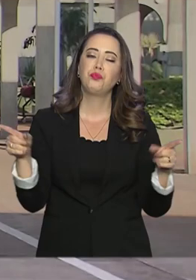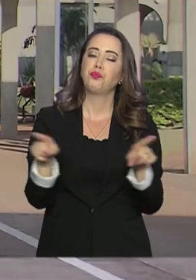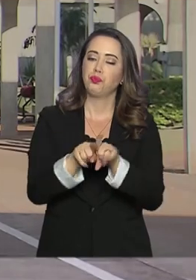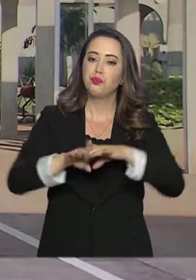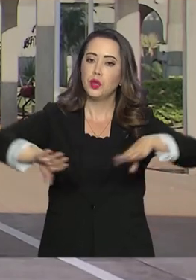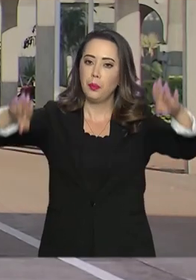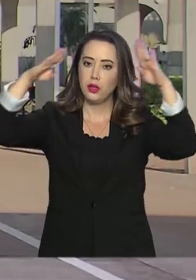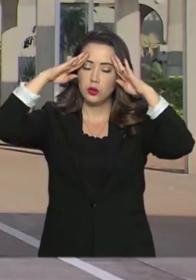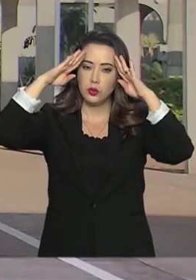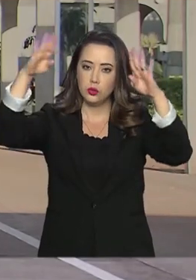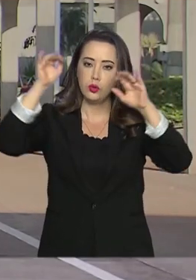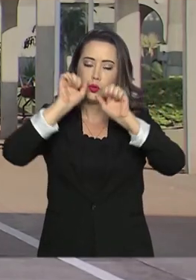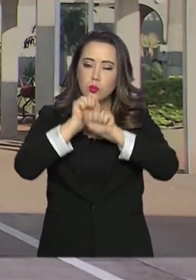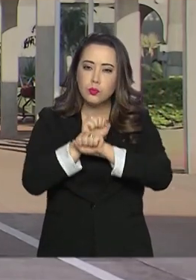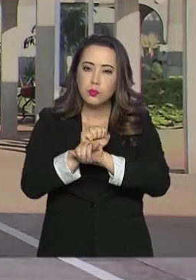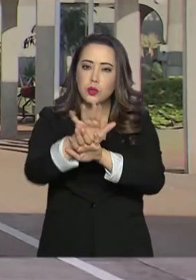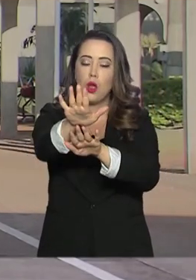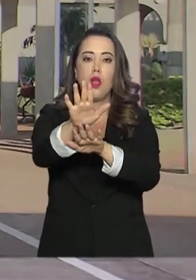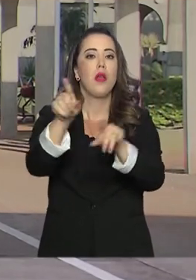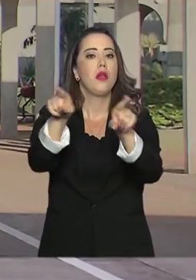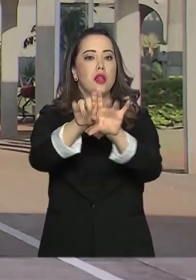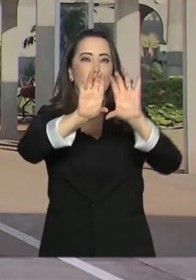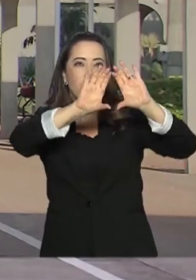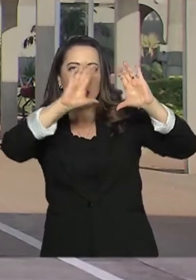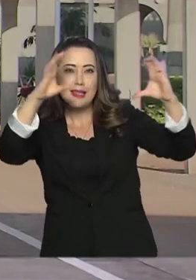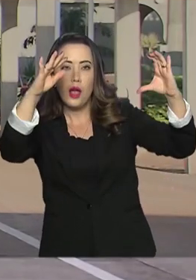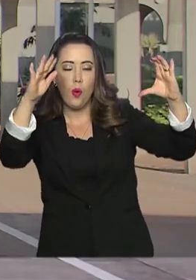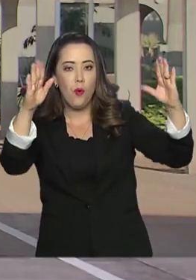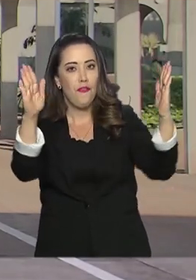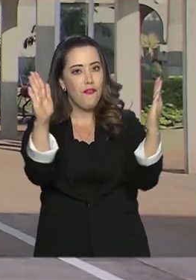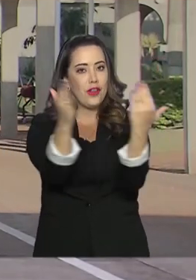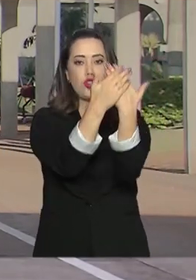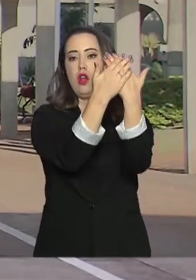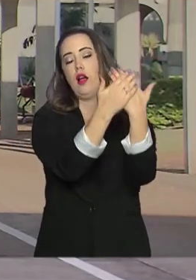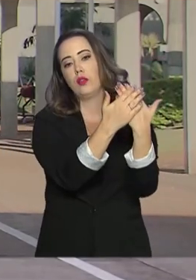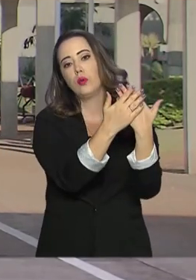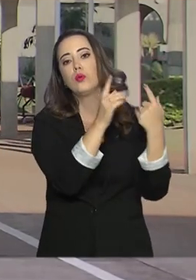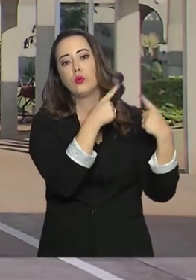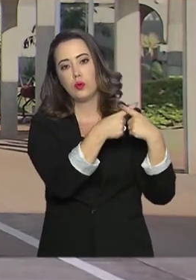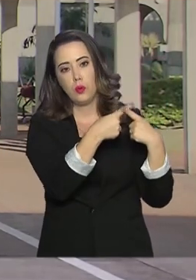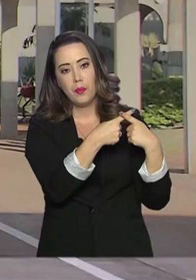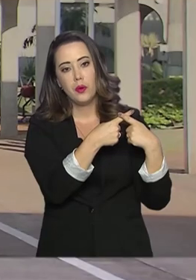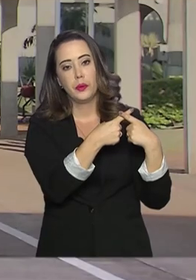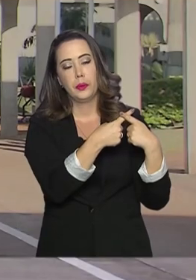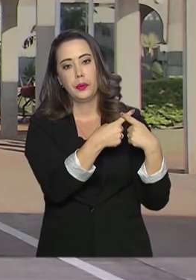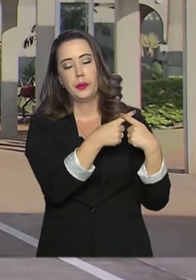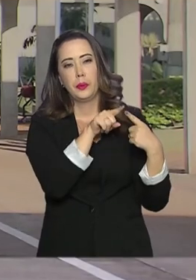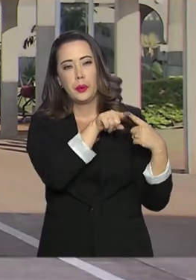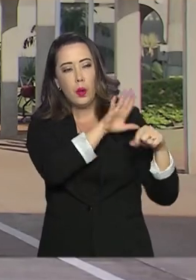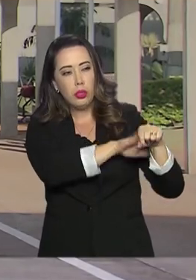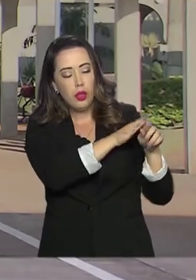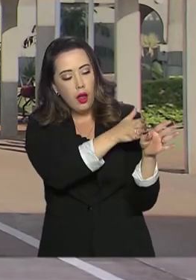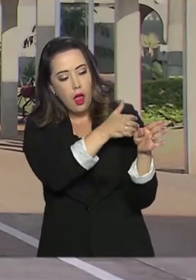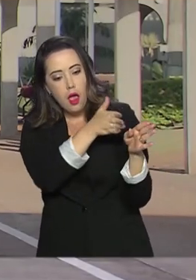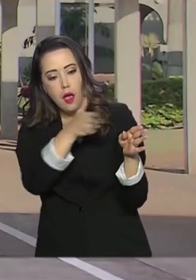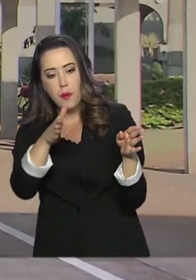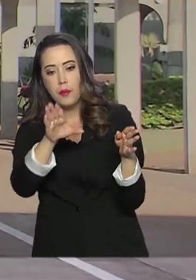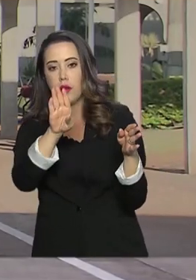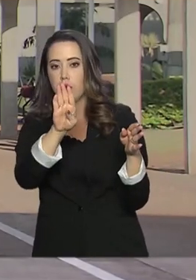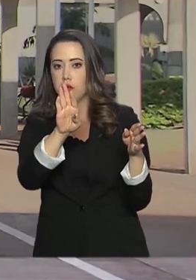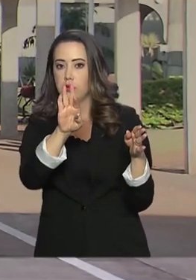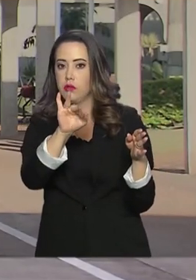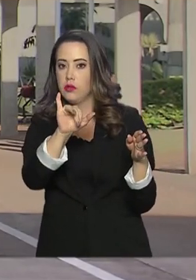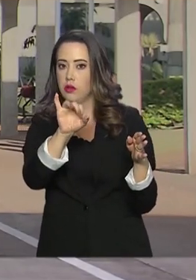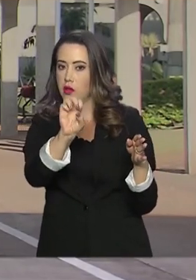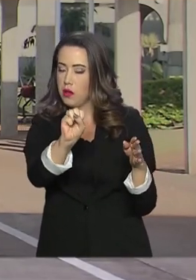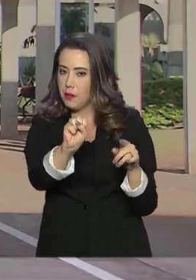também algumas informações sobre restrições no espaço aéreo brasileiro, no espaço aéreo de Brasília, durante o período da cúpula.